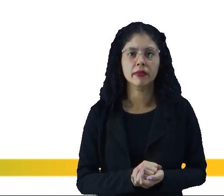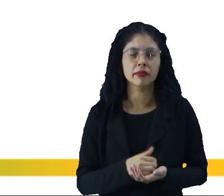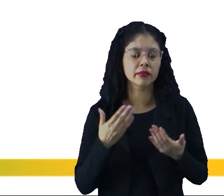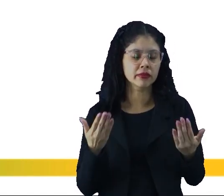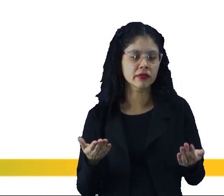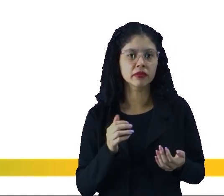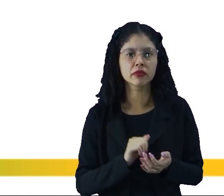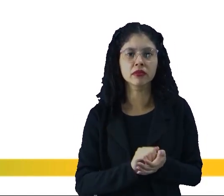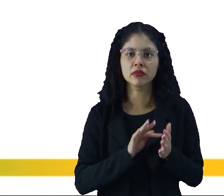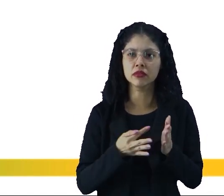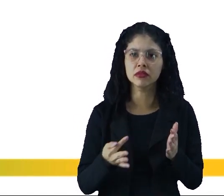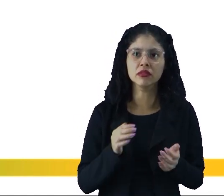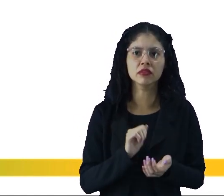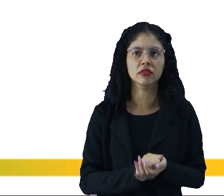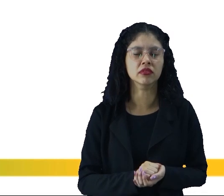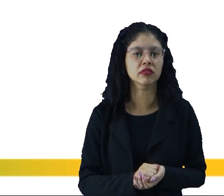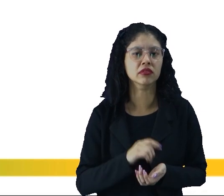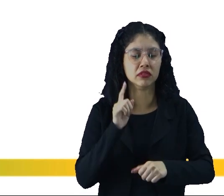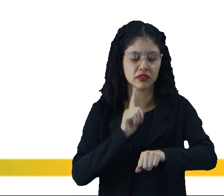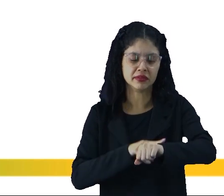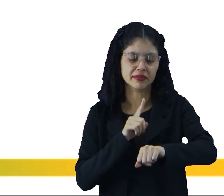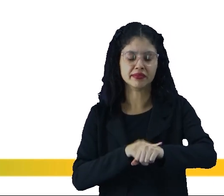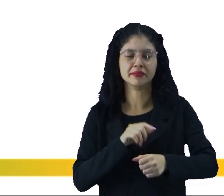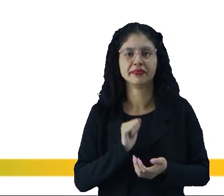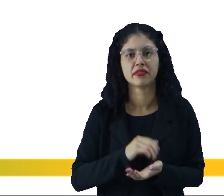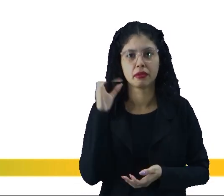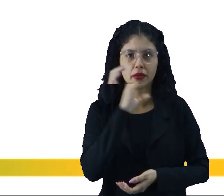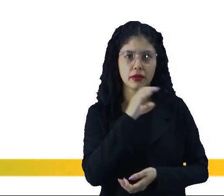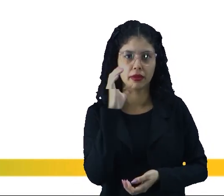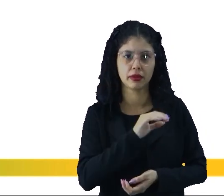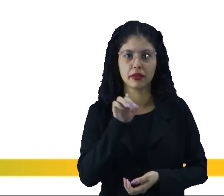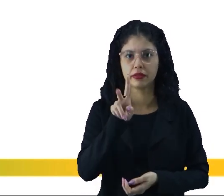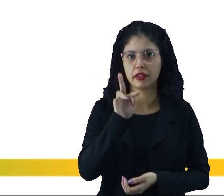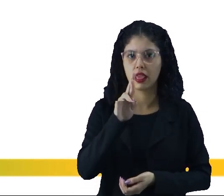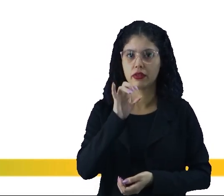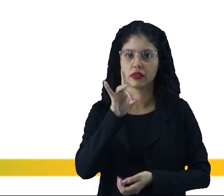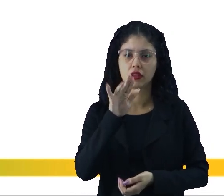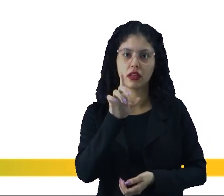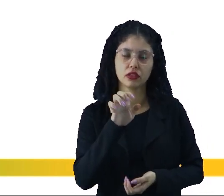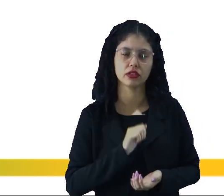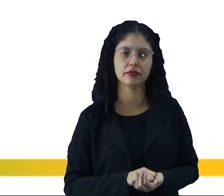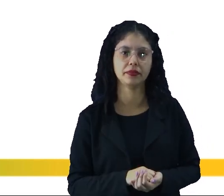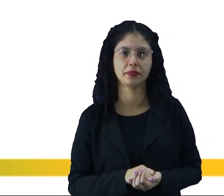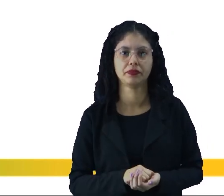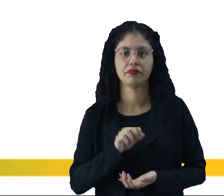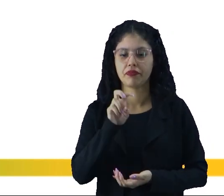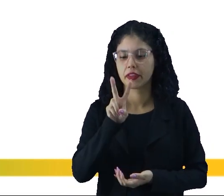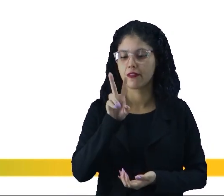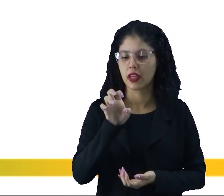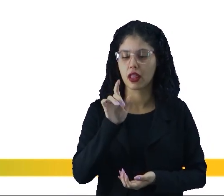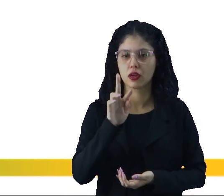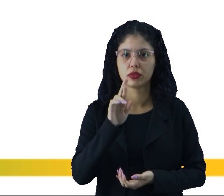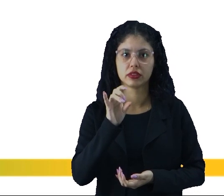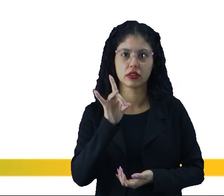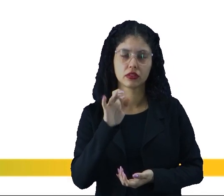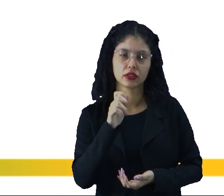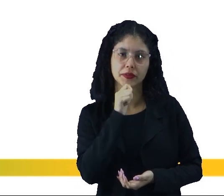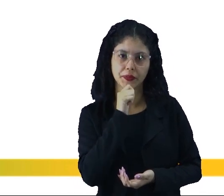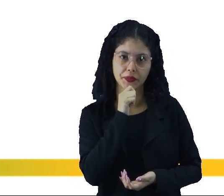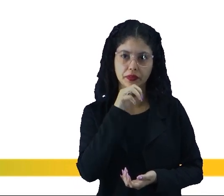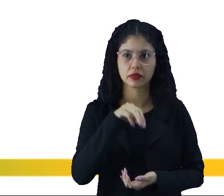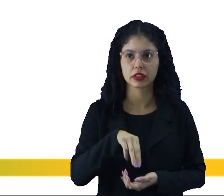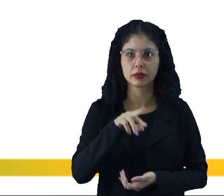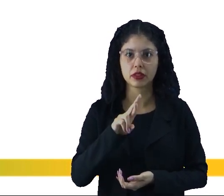Então essa função se chama função horária da velocidade. Função horária da velocidade